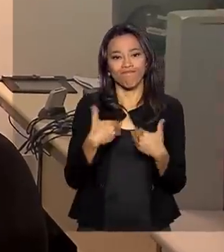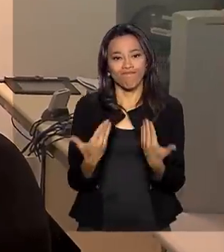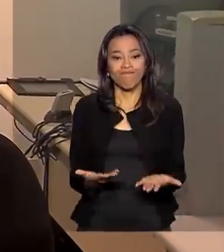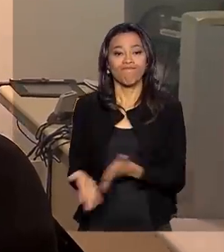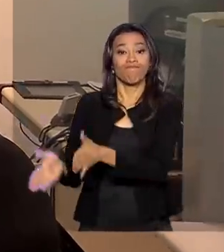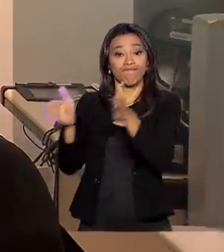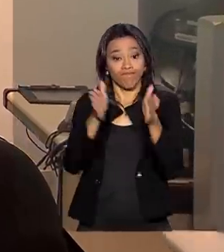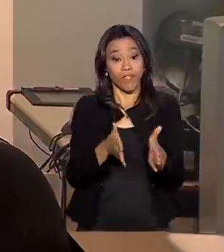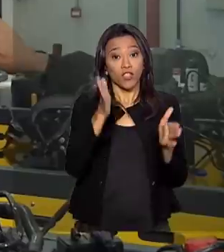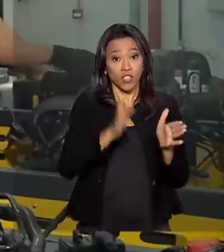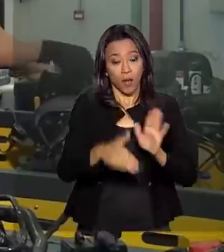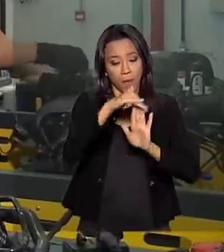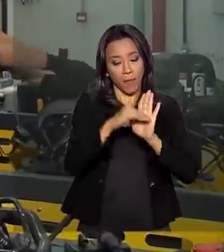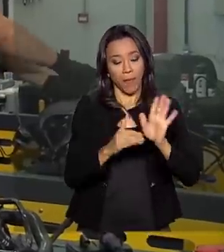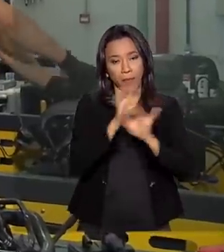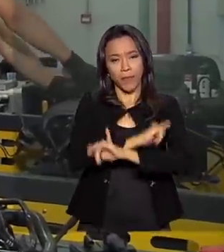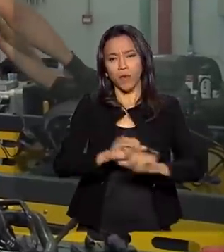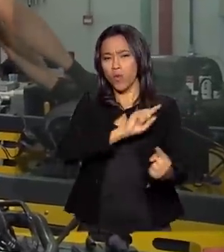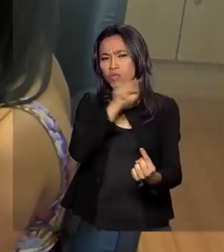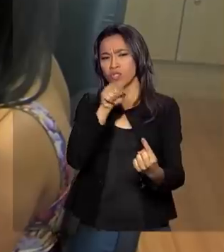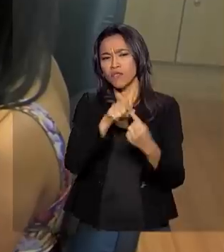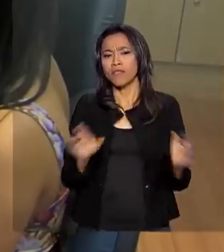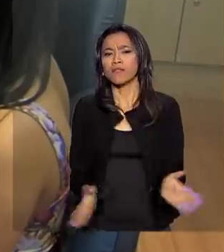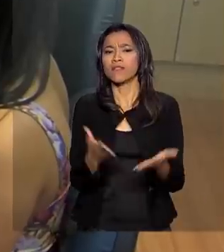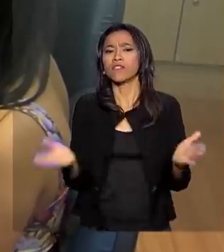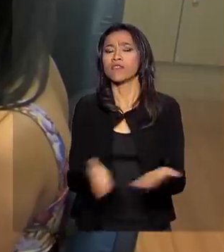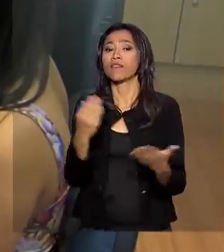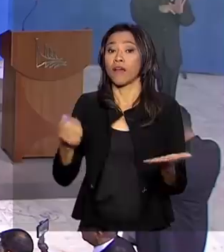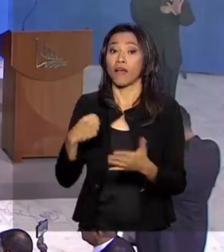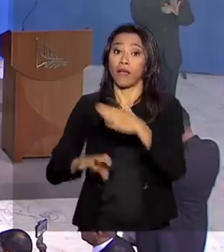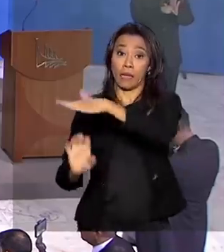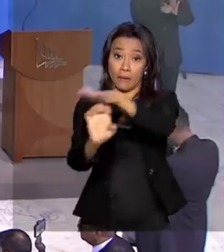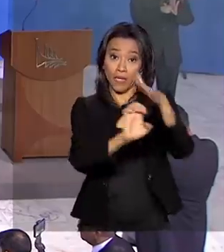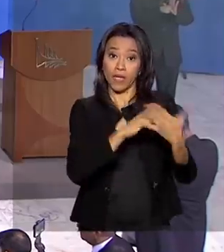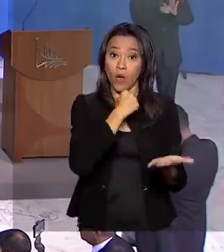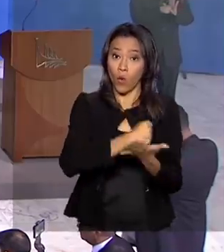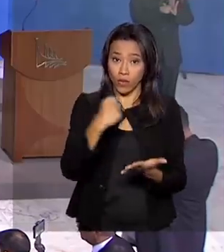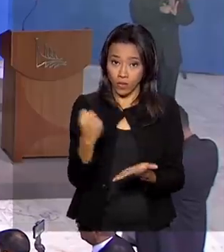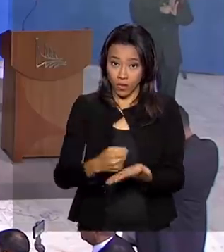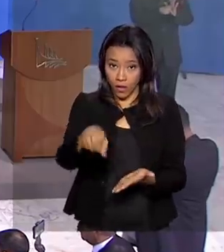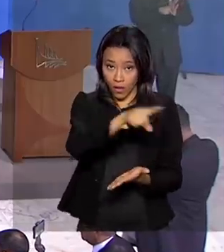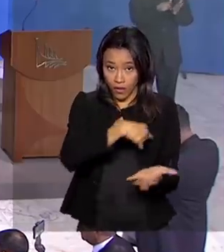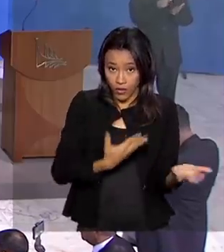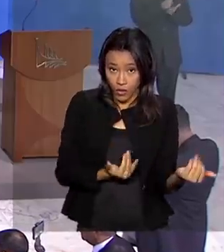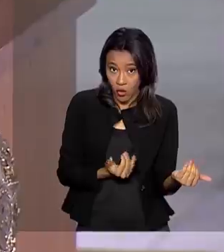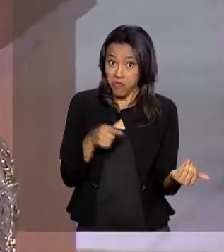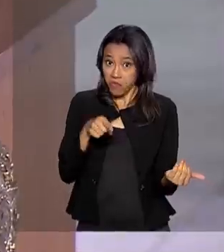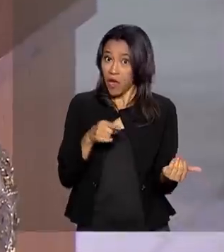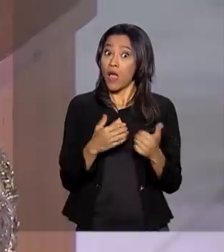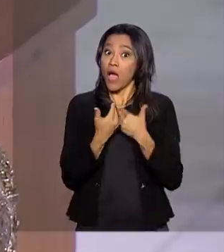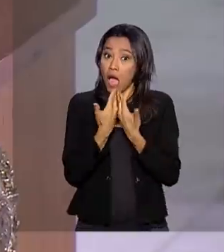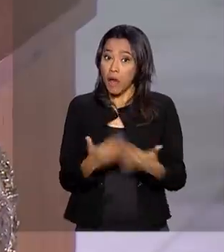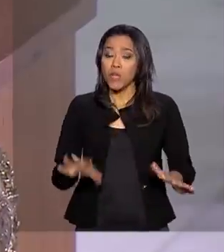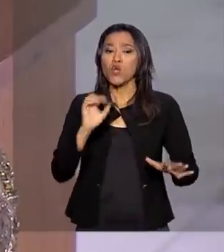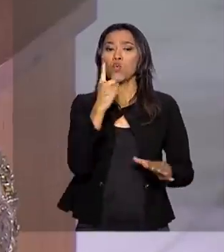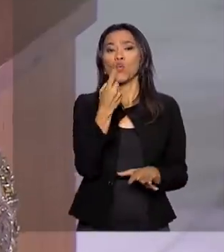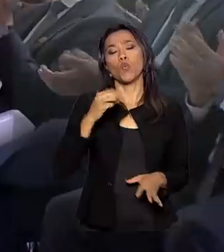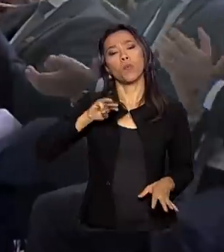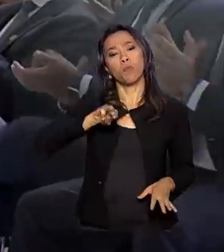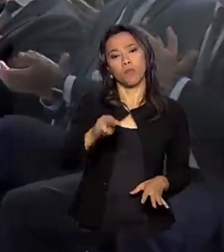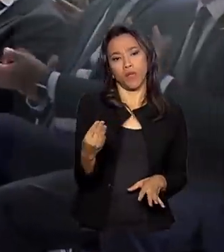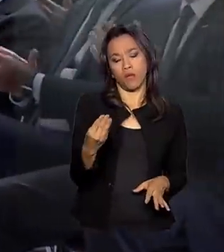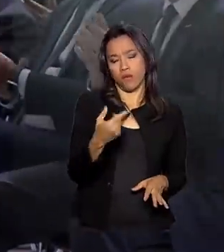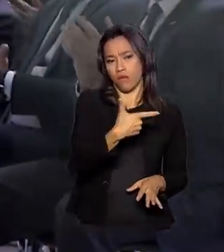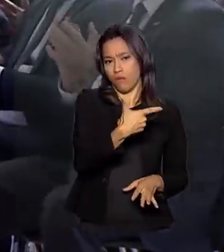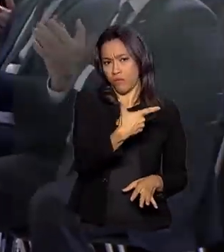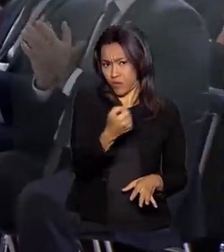Lançado o programa para incentivar empresas a contratarem jovens. A iniciativa deve abrir 1 milhão e 800 mil vagas em 3